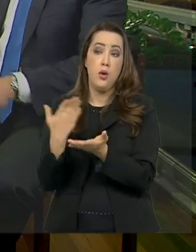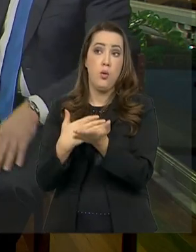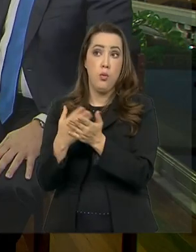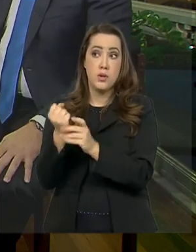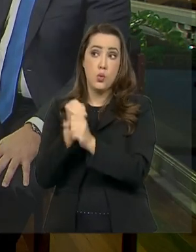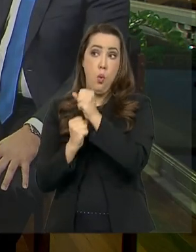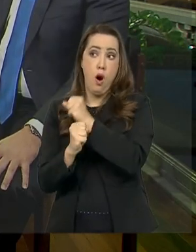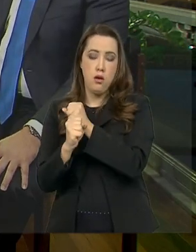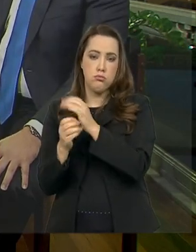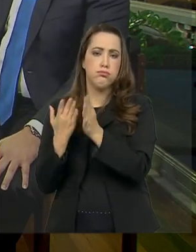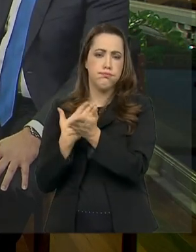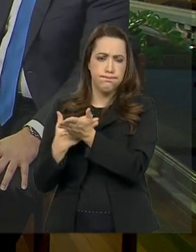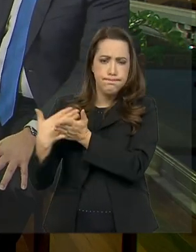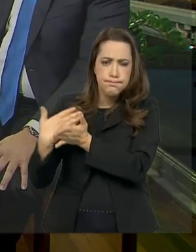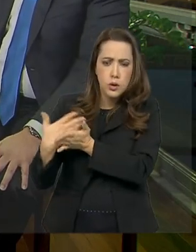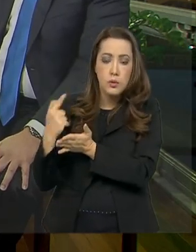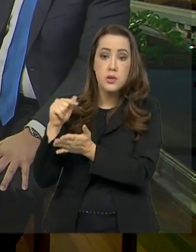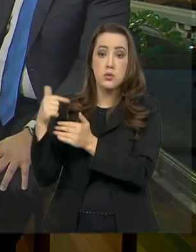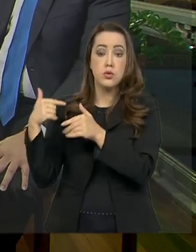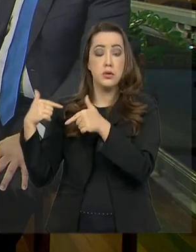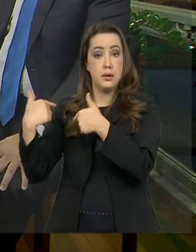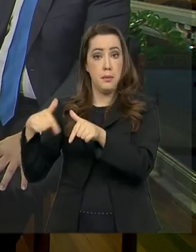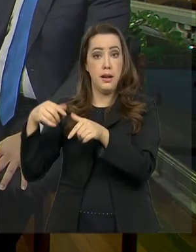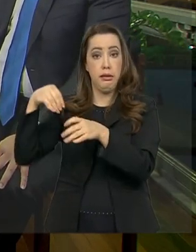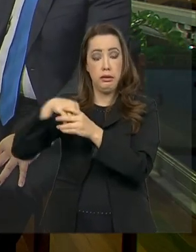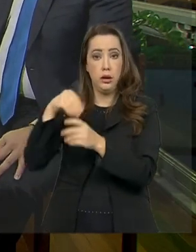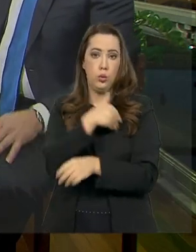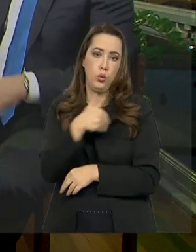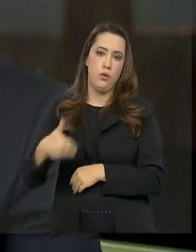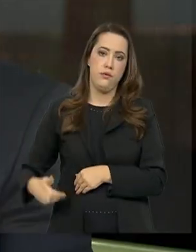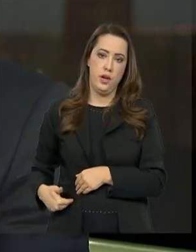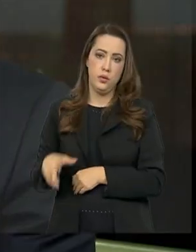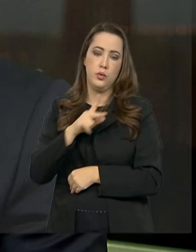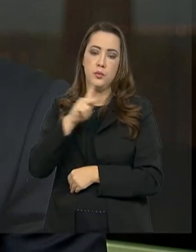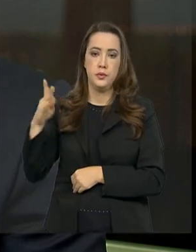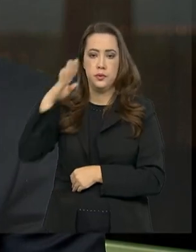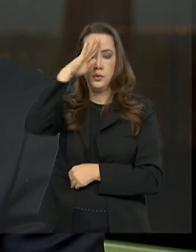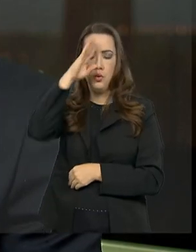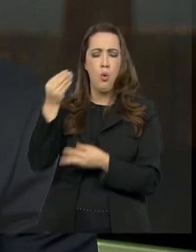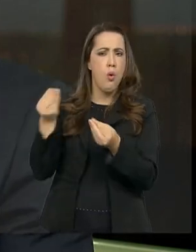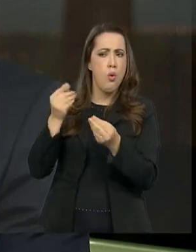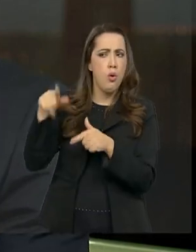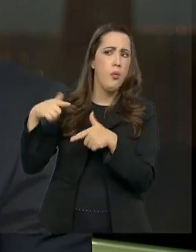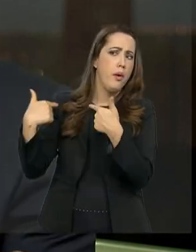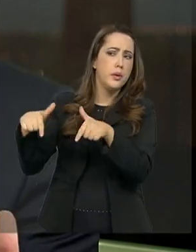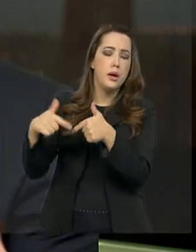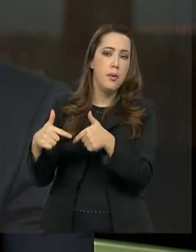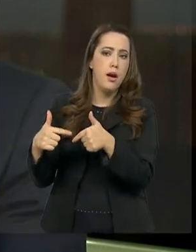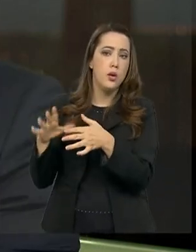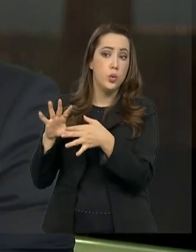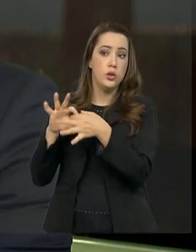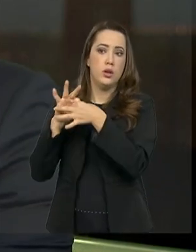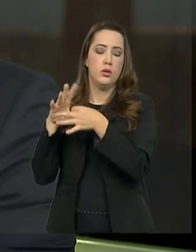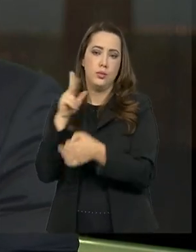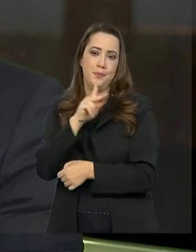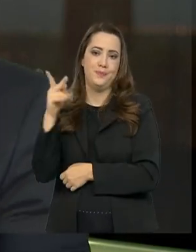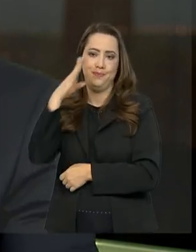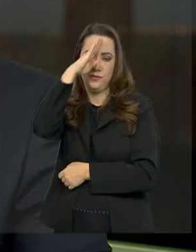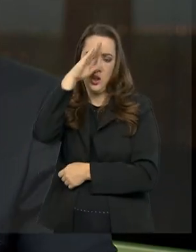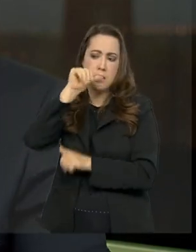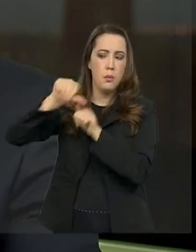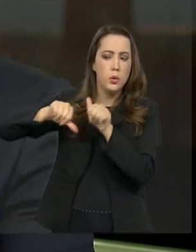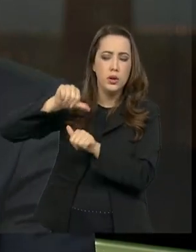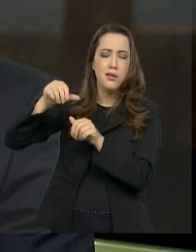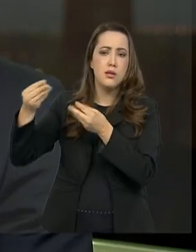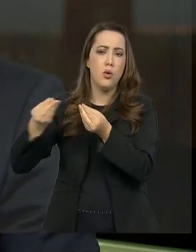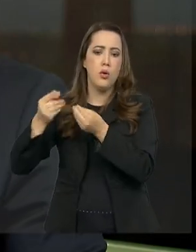aqui no governo do presidente Jair Bolsonaro. Como é que está sendo esse trabalho? Como é que está sendo essa mudança?